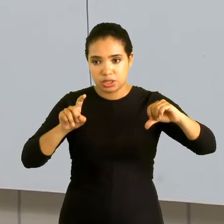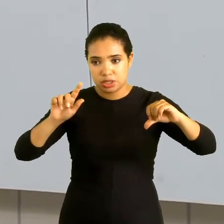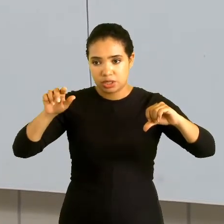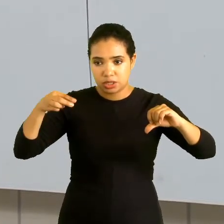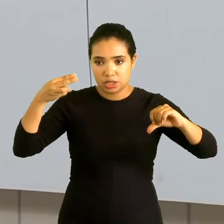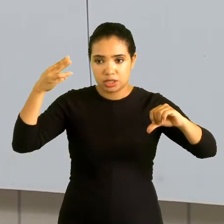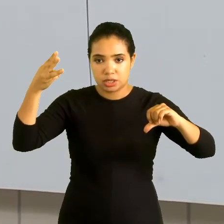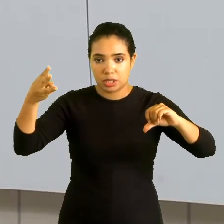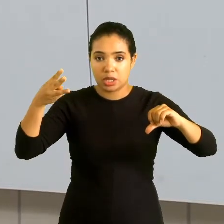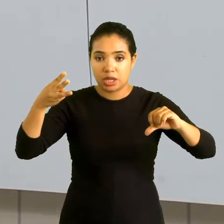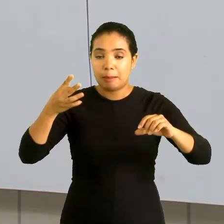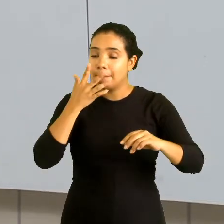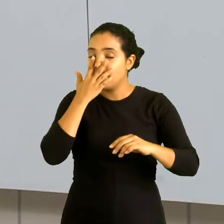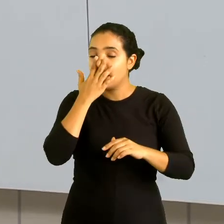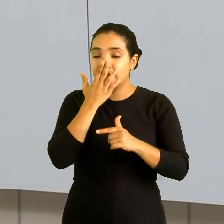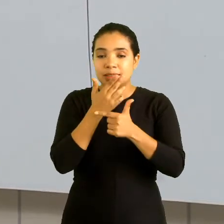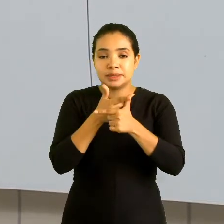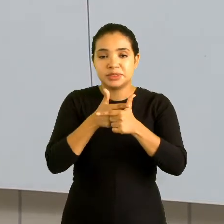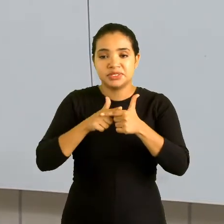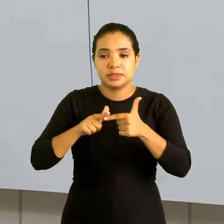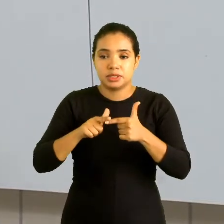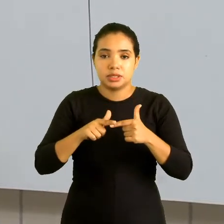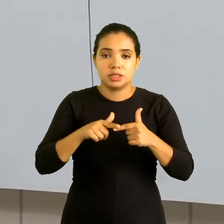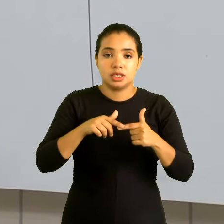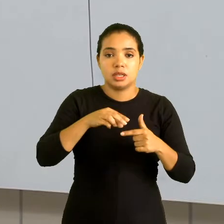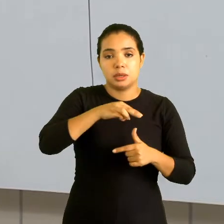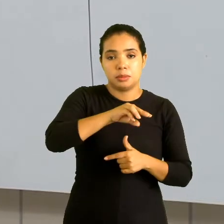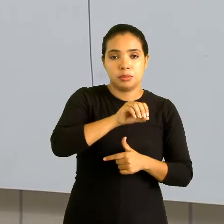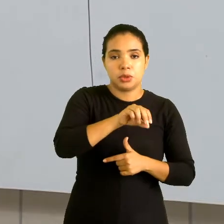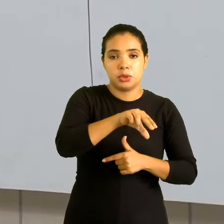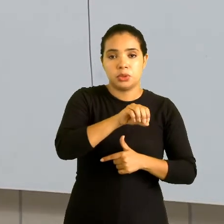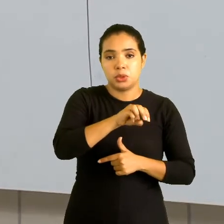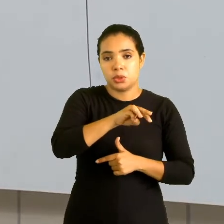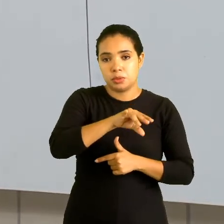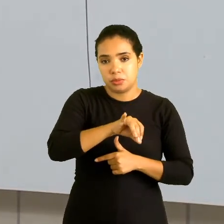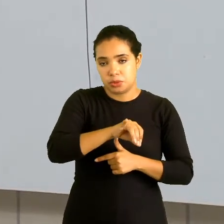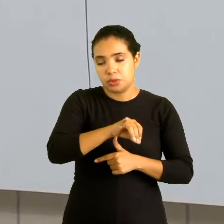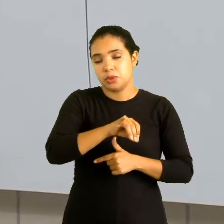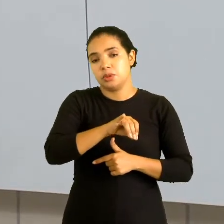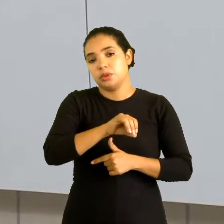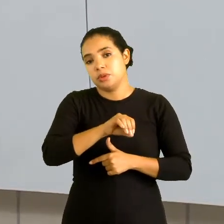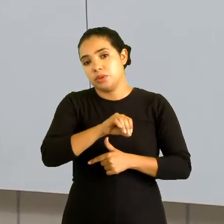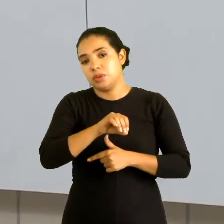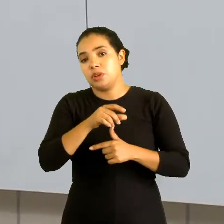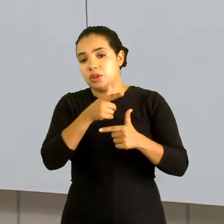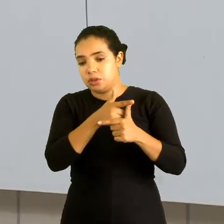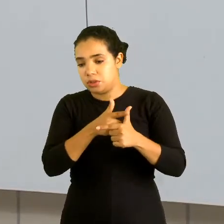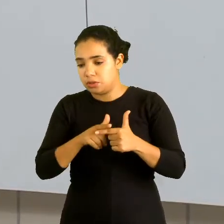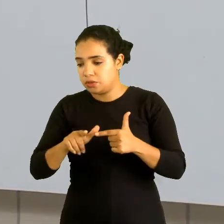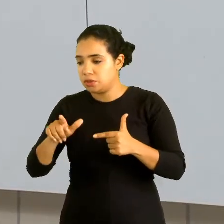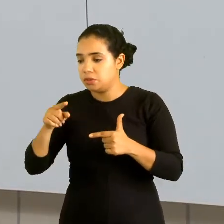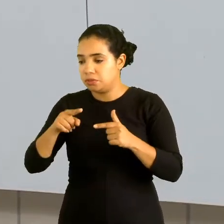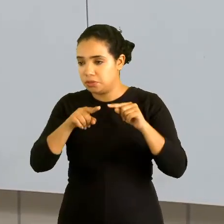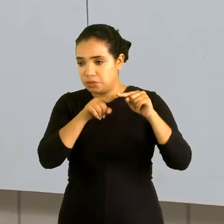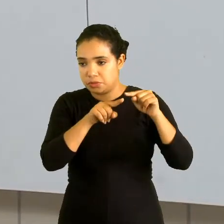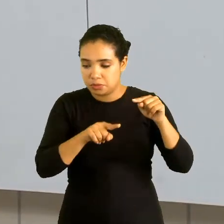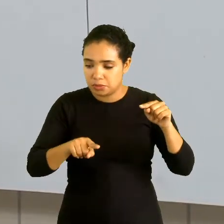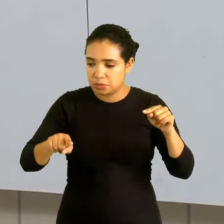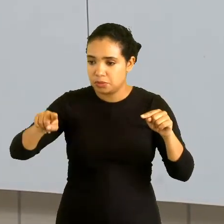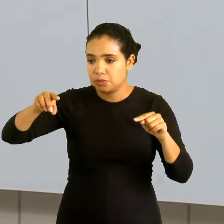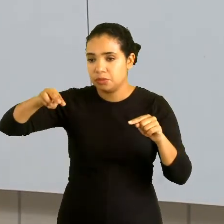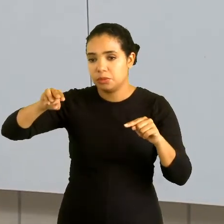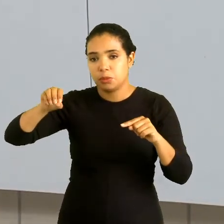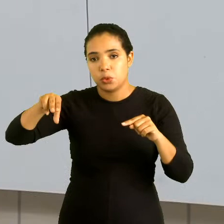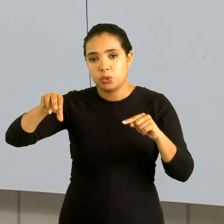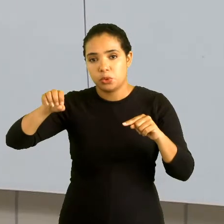estivesse dividindo um monômio por outro monômio. Divide coeficiente por coeficiente, parte literal por